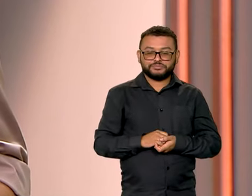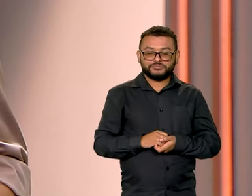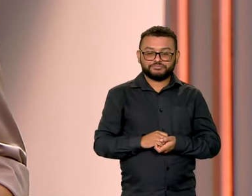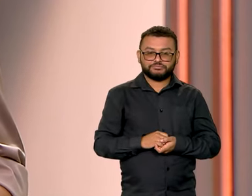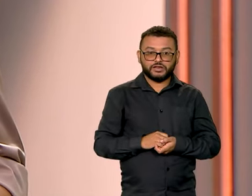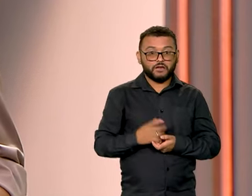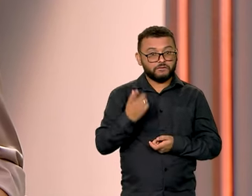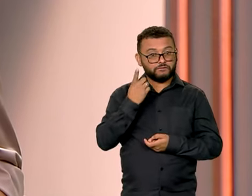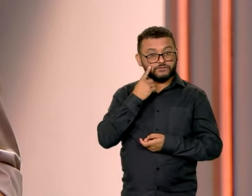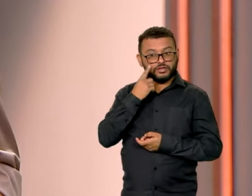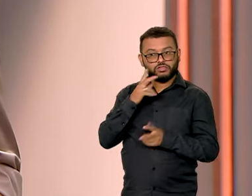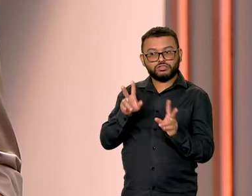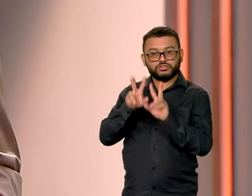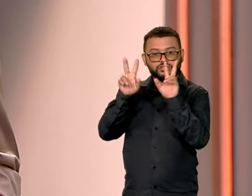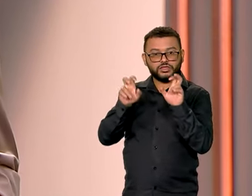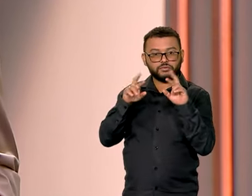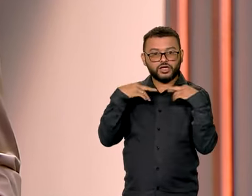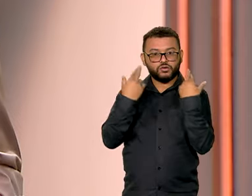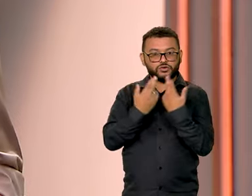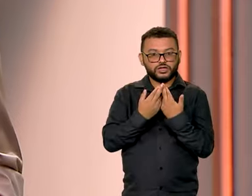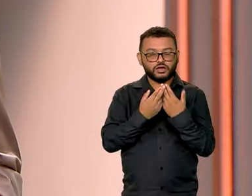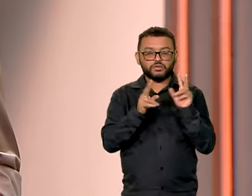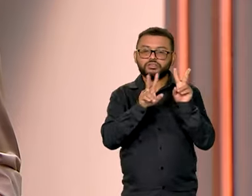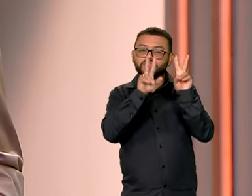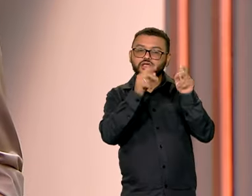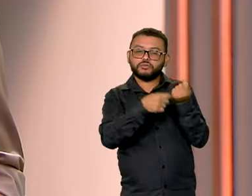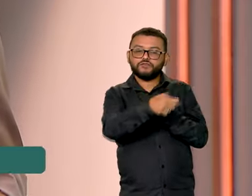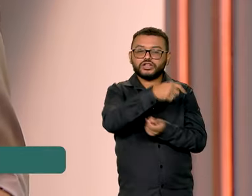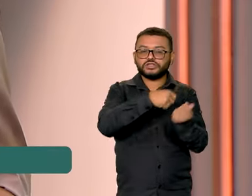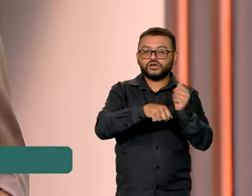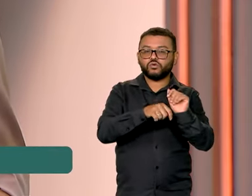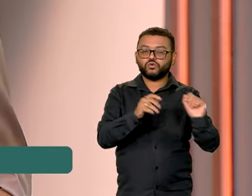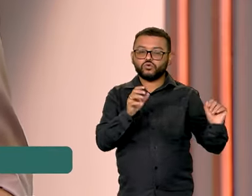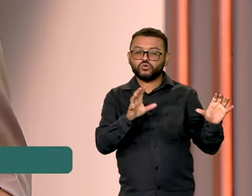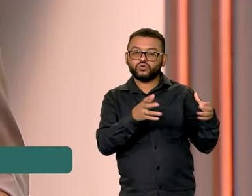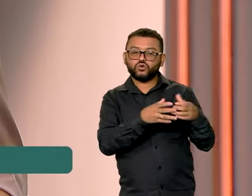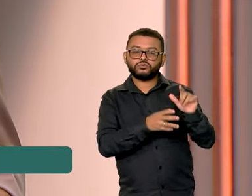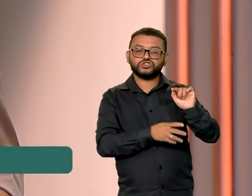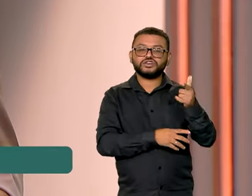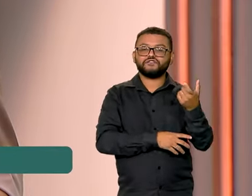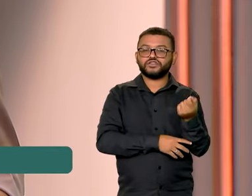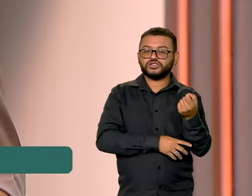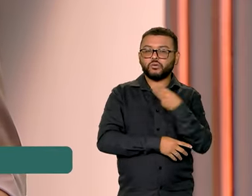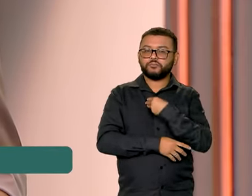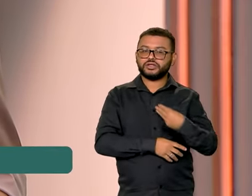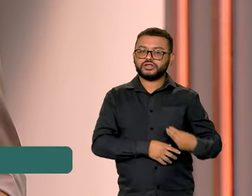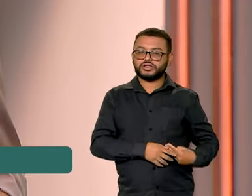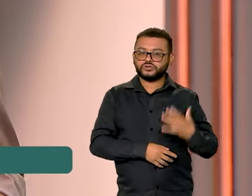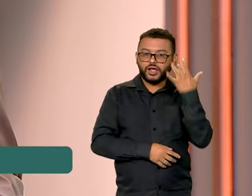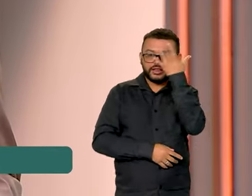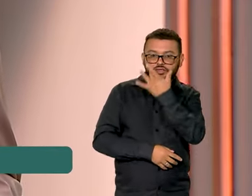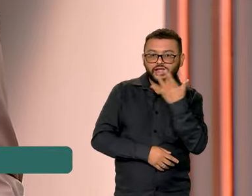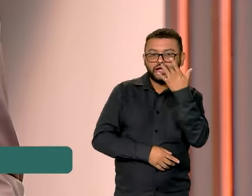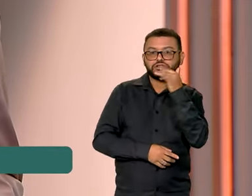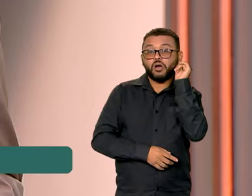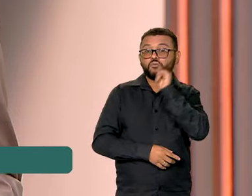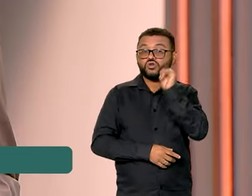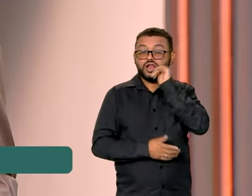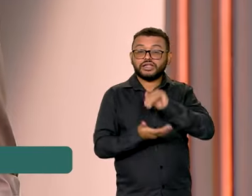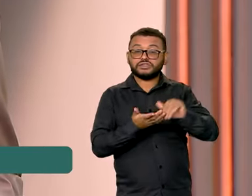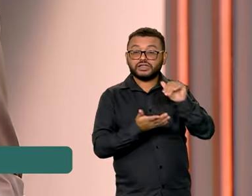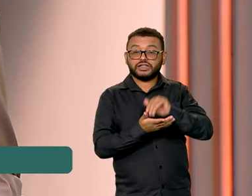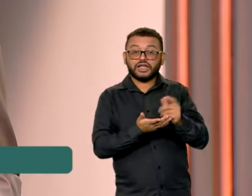Olha, e ainda durante a reunião da trilha de finanças do G20, o ministro da Fazenda, Fernando Haddad, e a secretária do